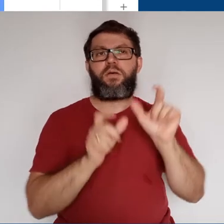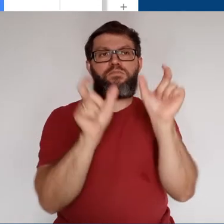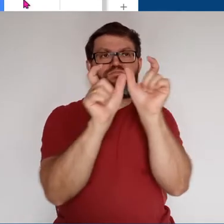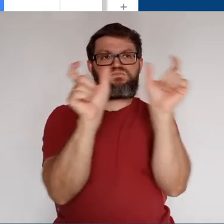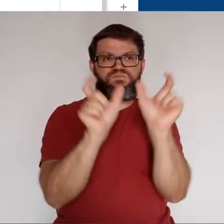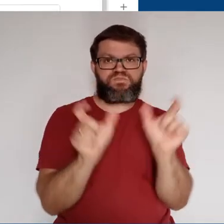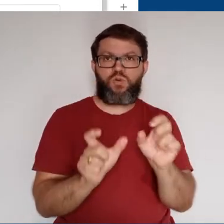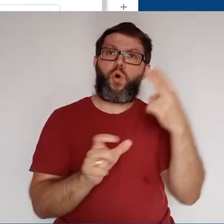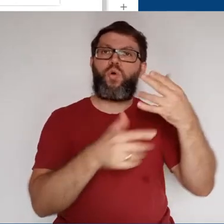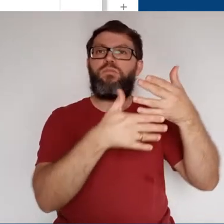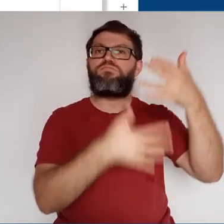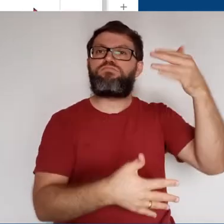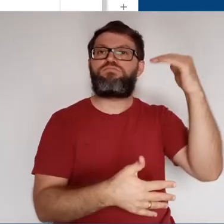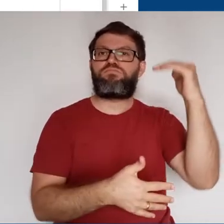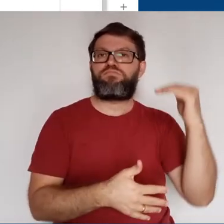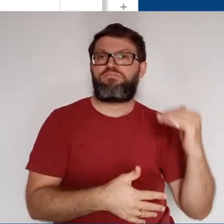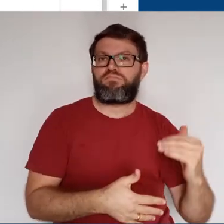grade.